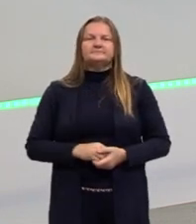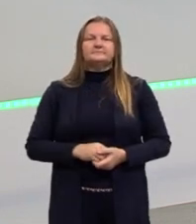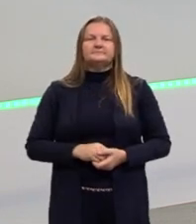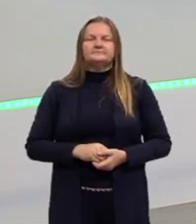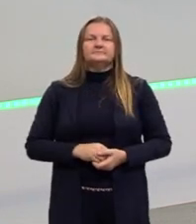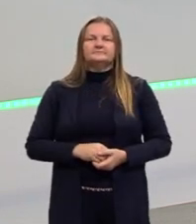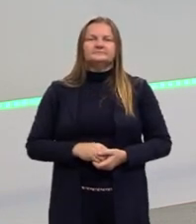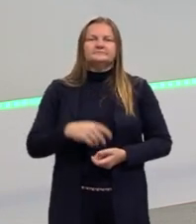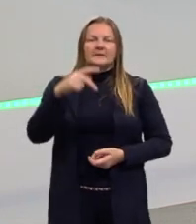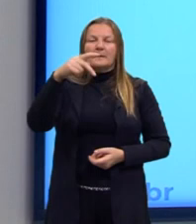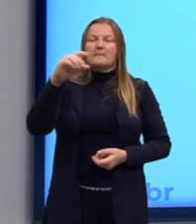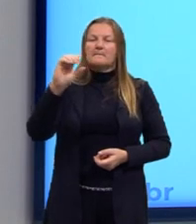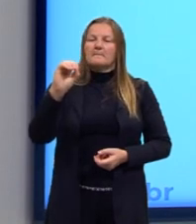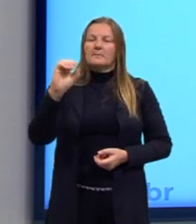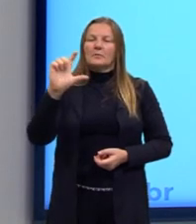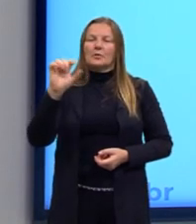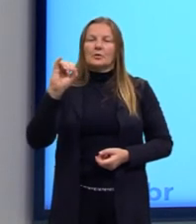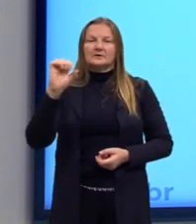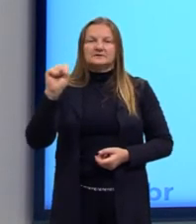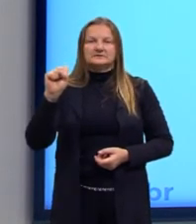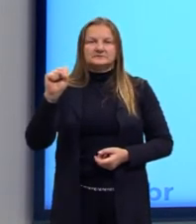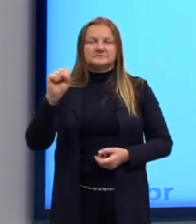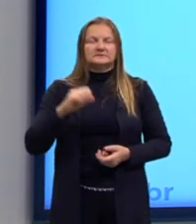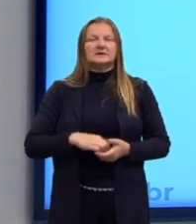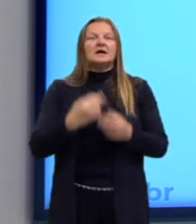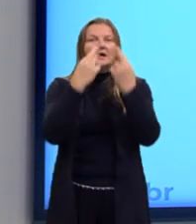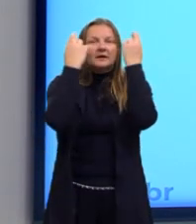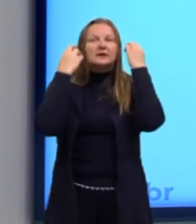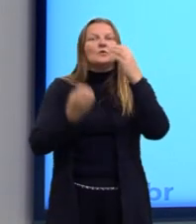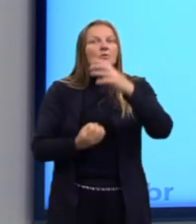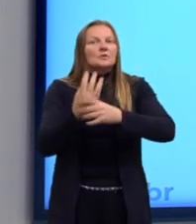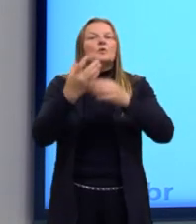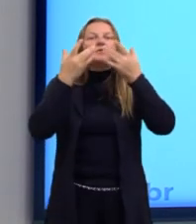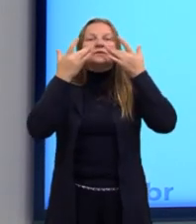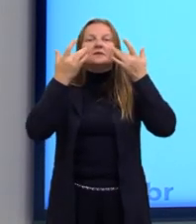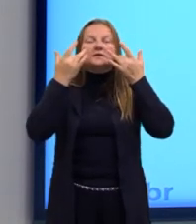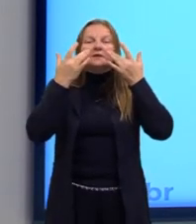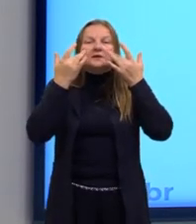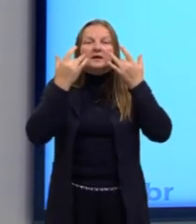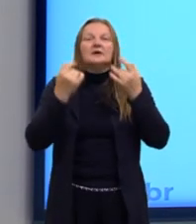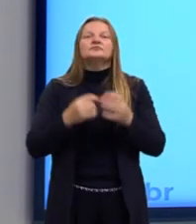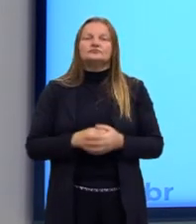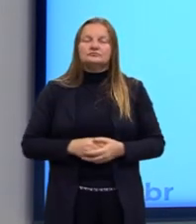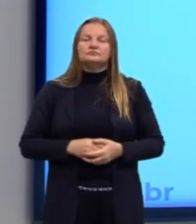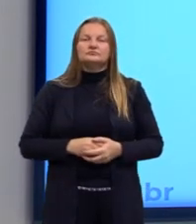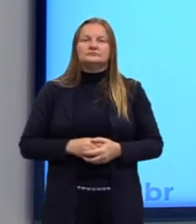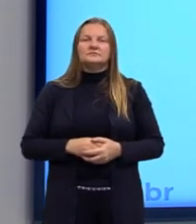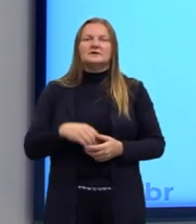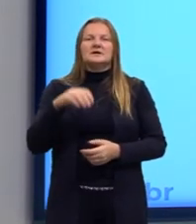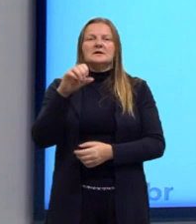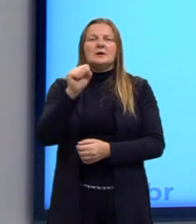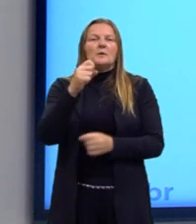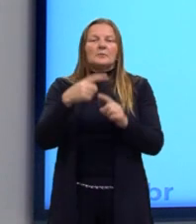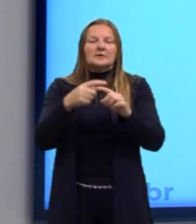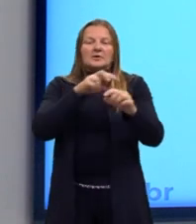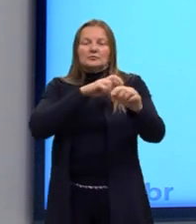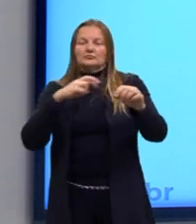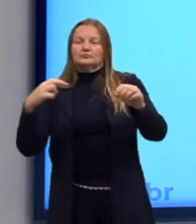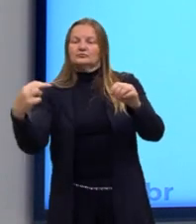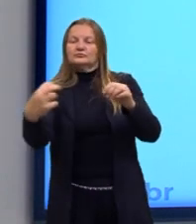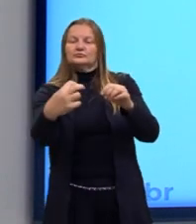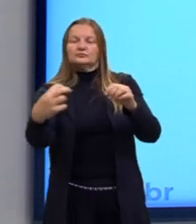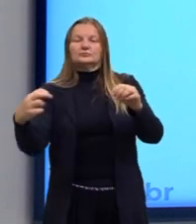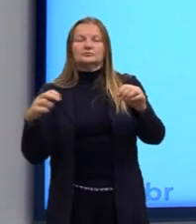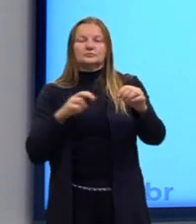Eles são os criadores do teatro. Aí a questão da arte. O teatro é semicircular em função da